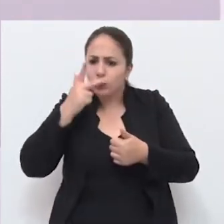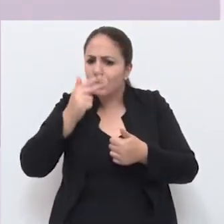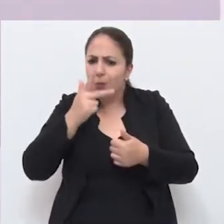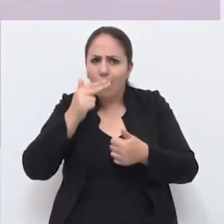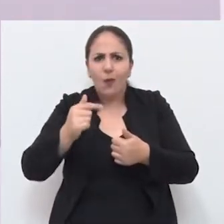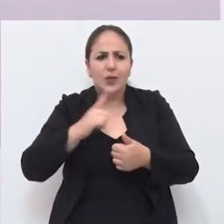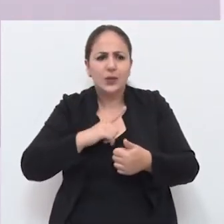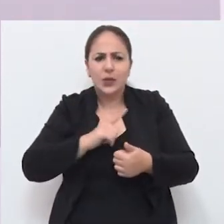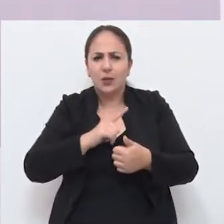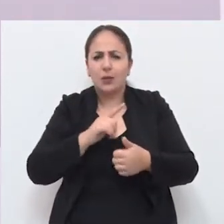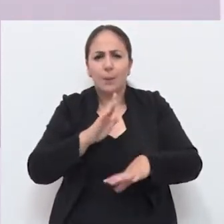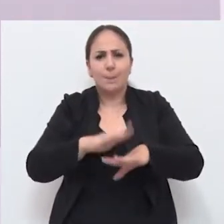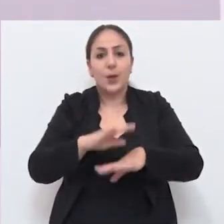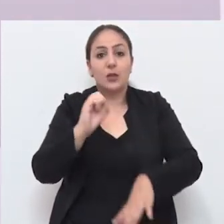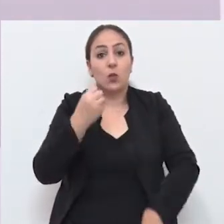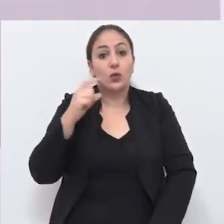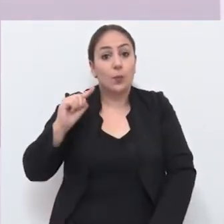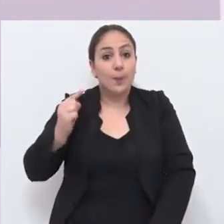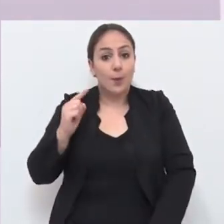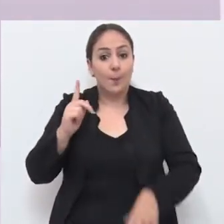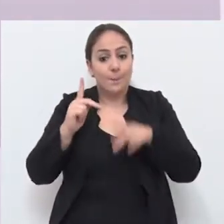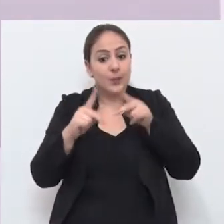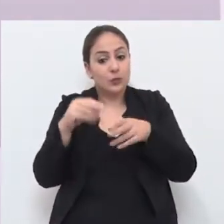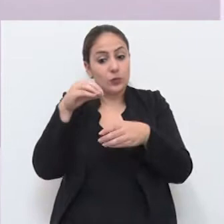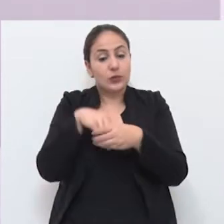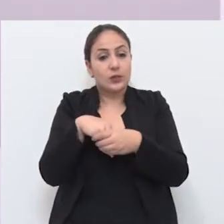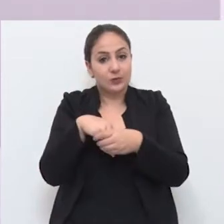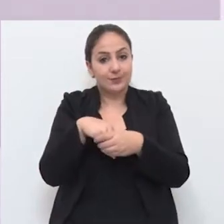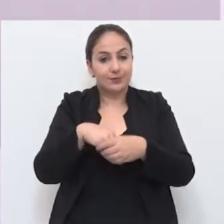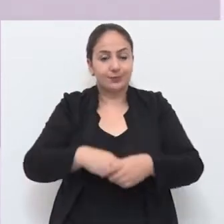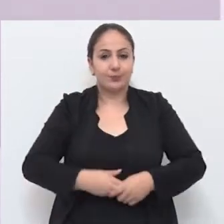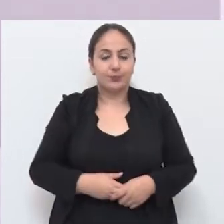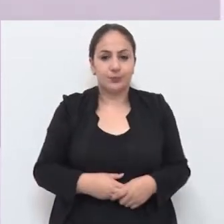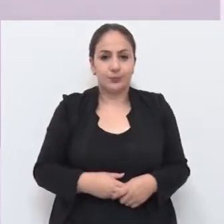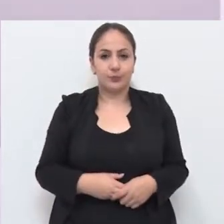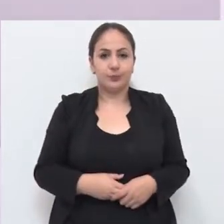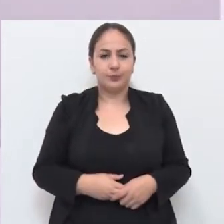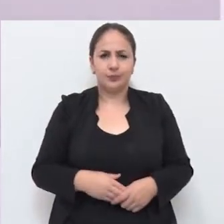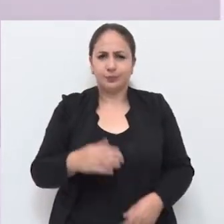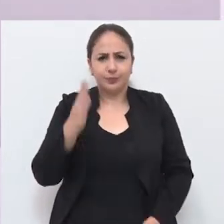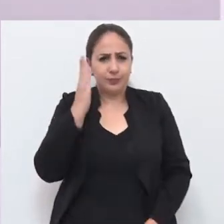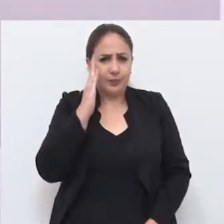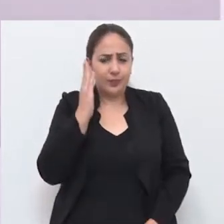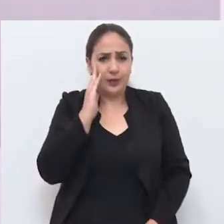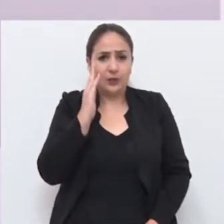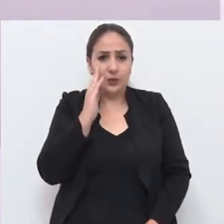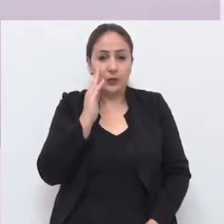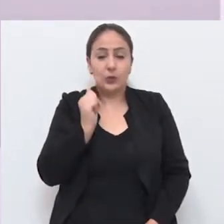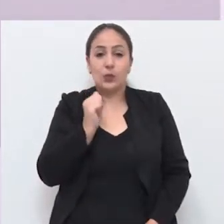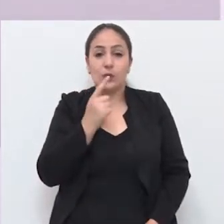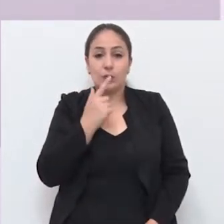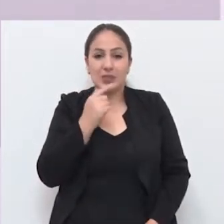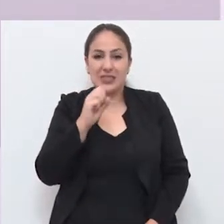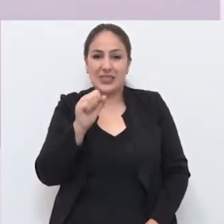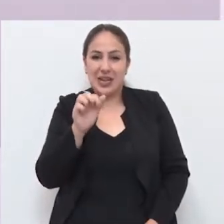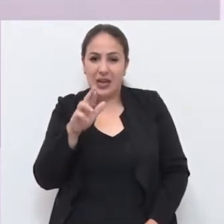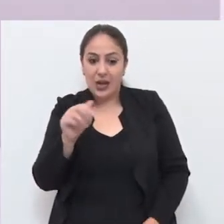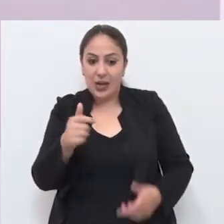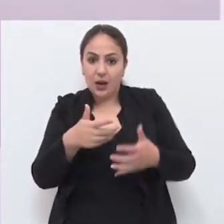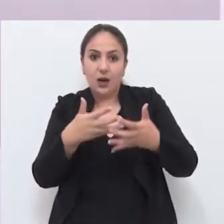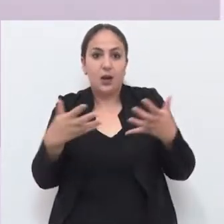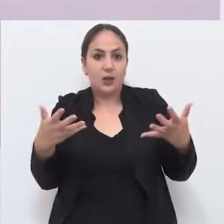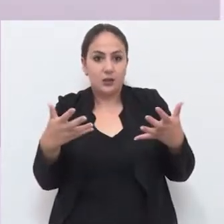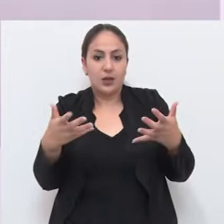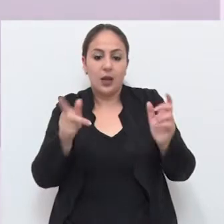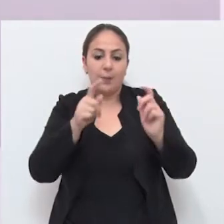ele é uma arena. Ele cabe mais de 8 mil pessoas dentro desse ginásio. Para tu ter uma ideia, o Vermelhão da Serra, que é